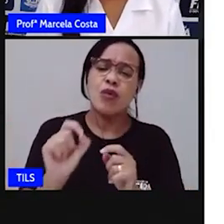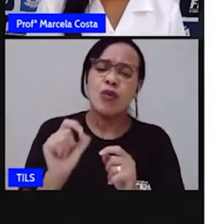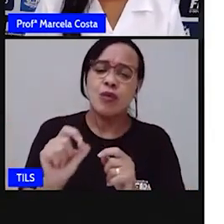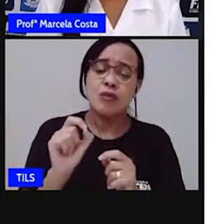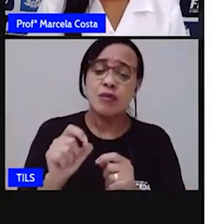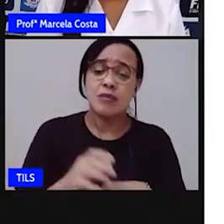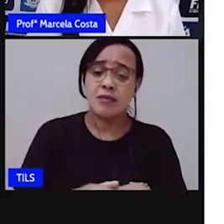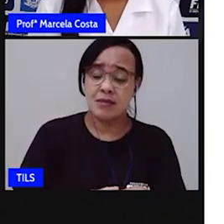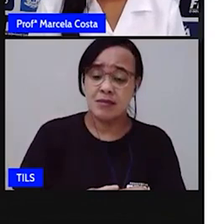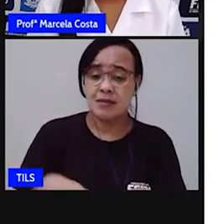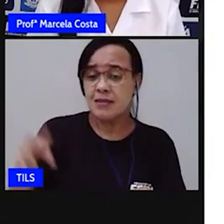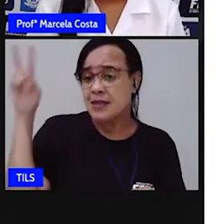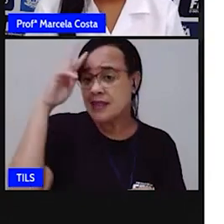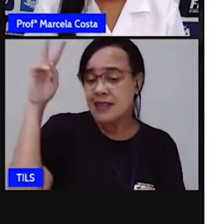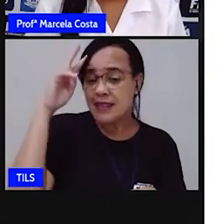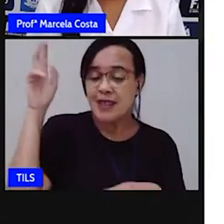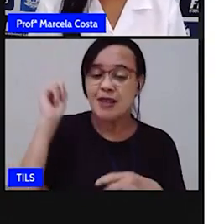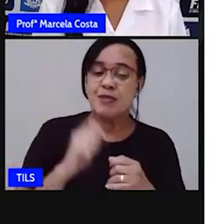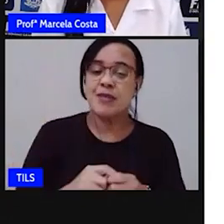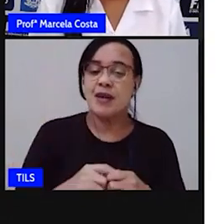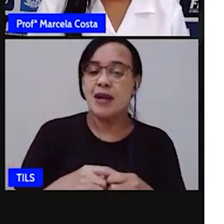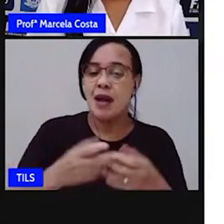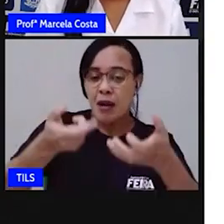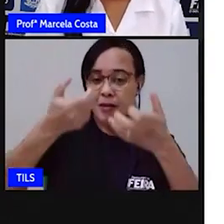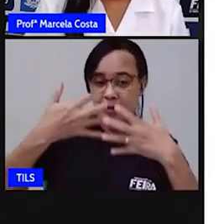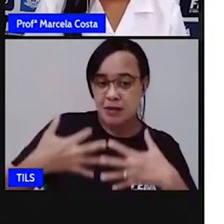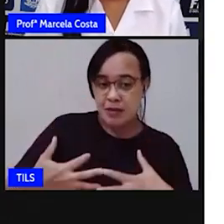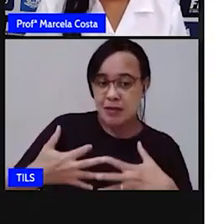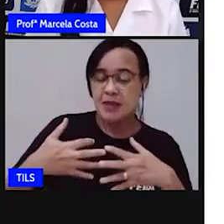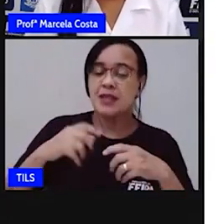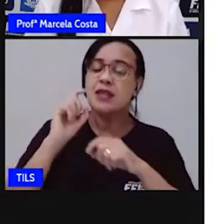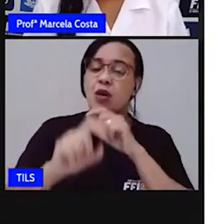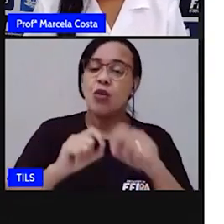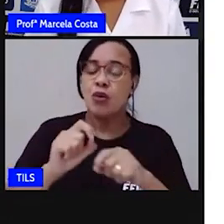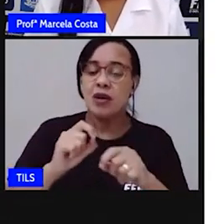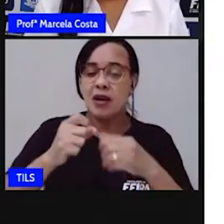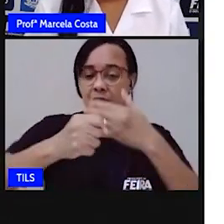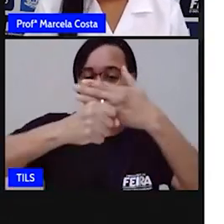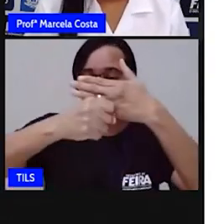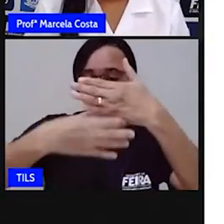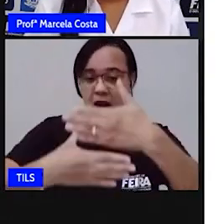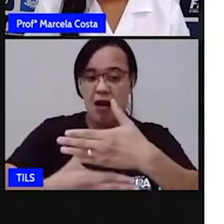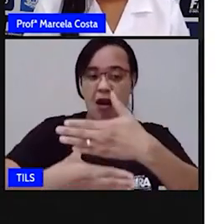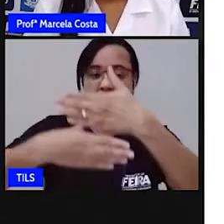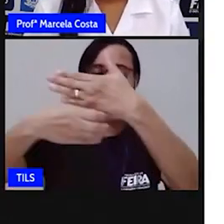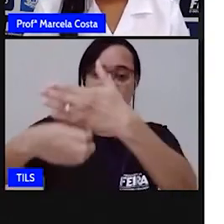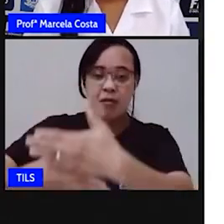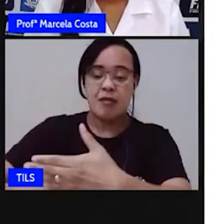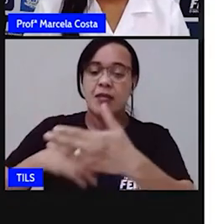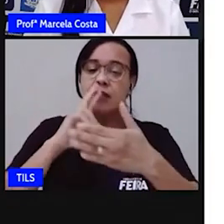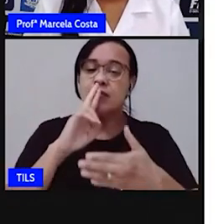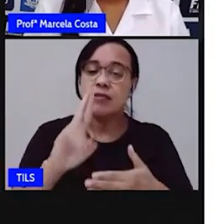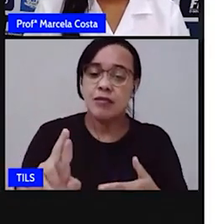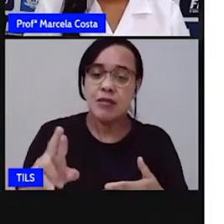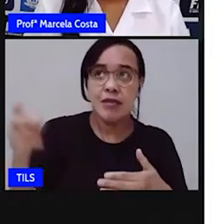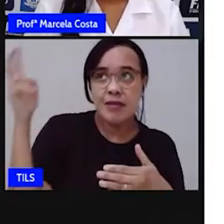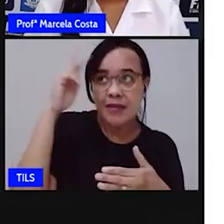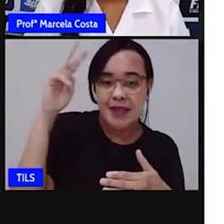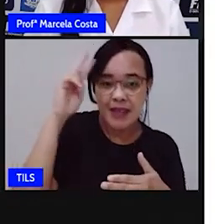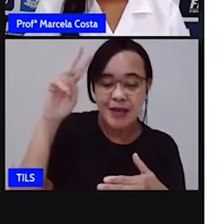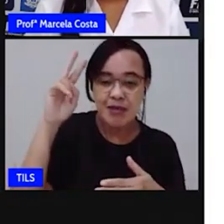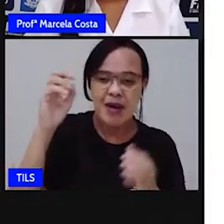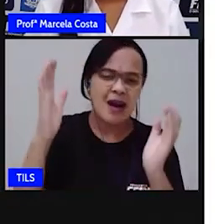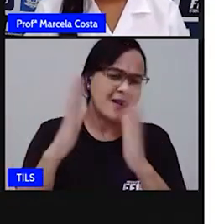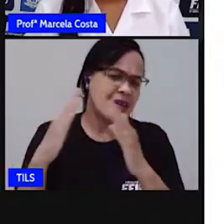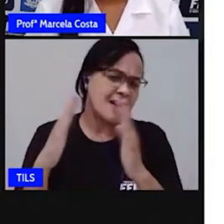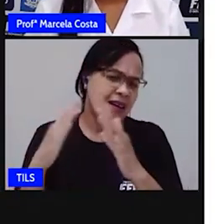Se você lembra, conta pra mim, escreve aí no chat. Pede pra algum responsável que esteja com você te ajudar a